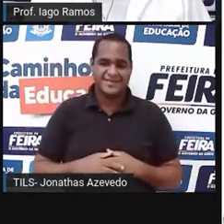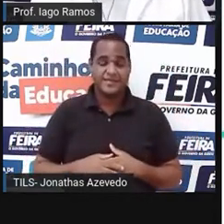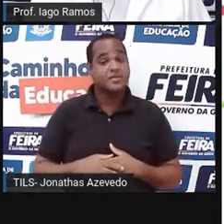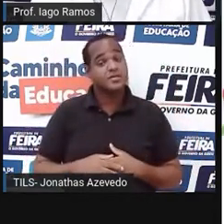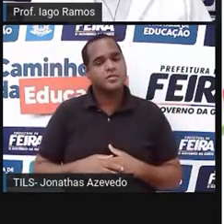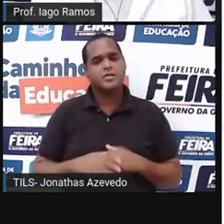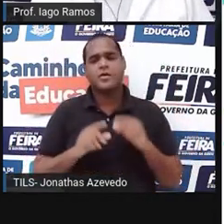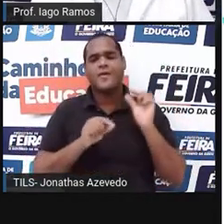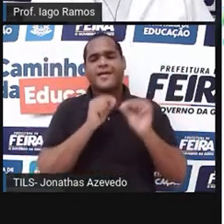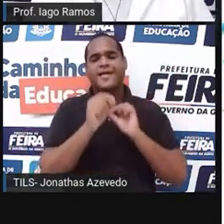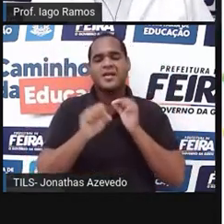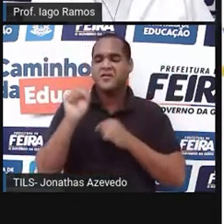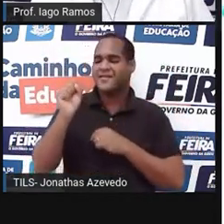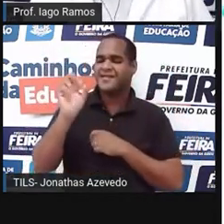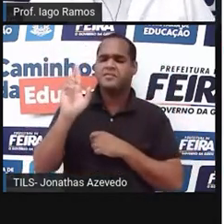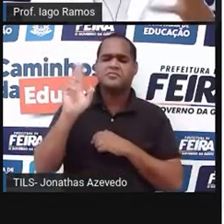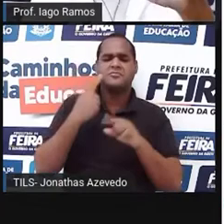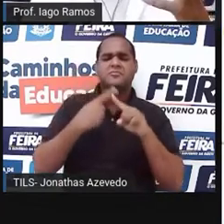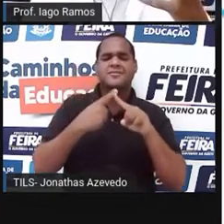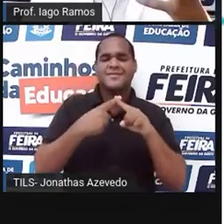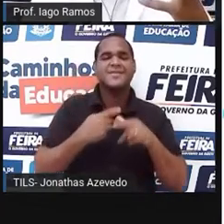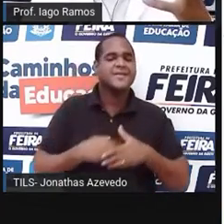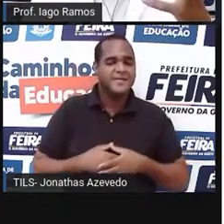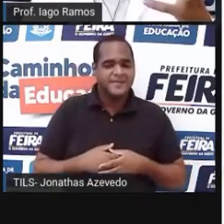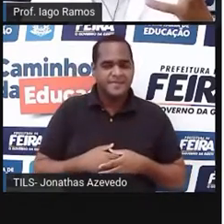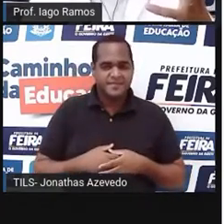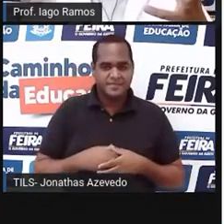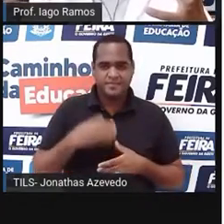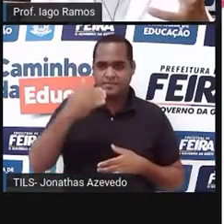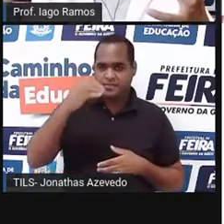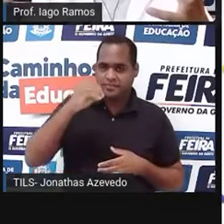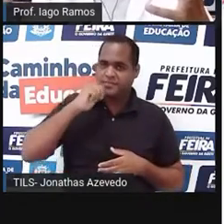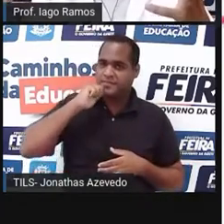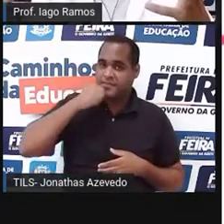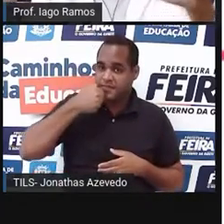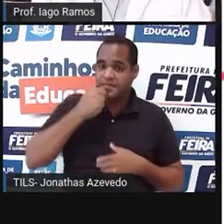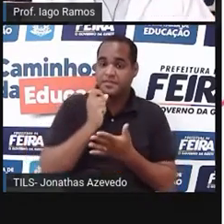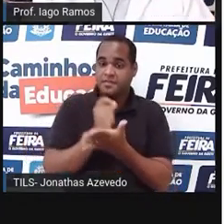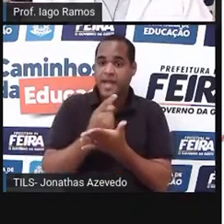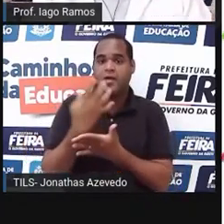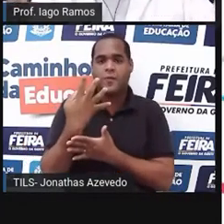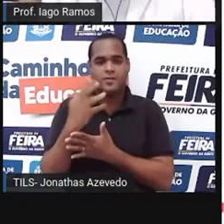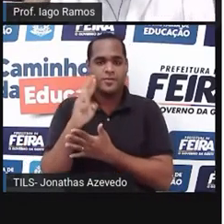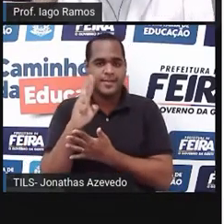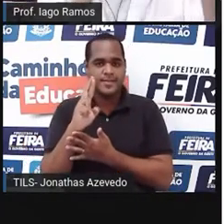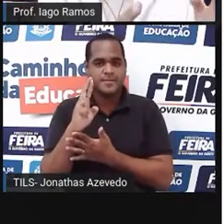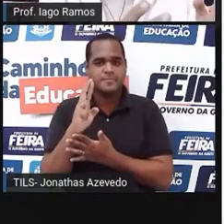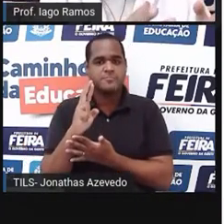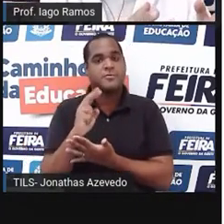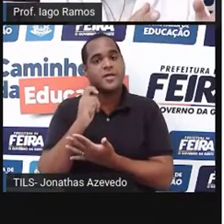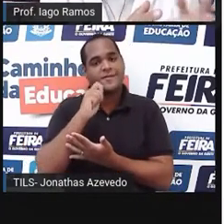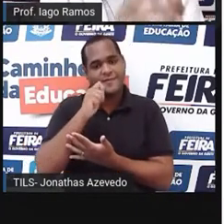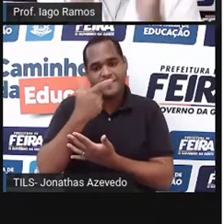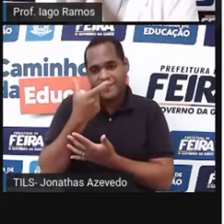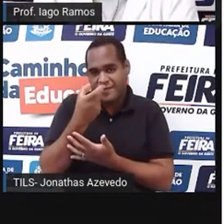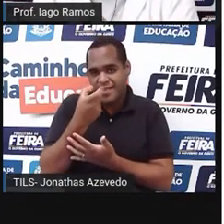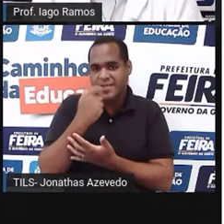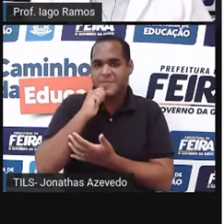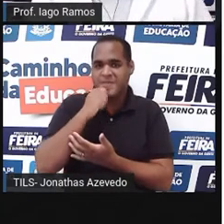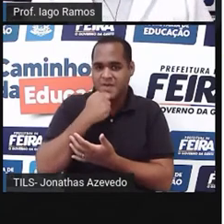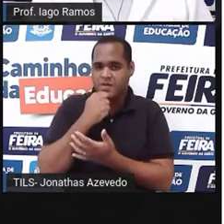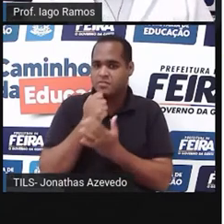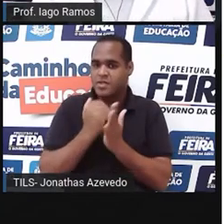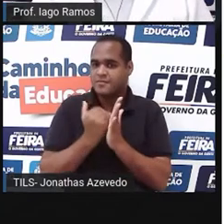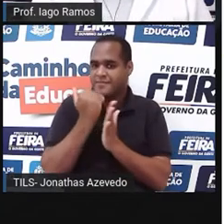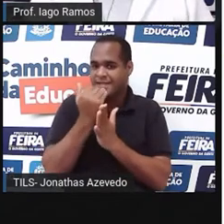Por que 8 reais? Bom, 10 pães, 4 reais. 20 pães são 10 pães, mais